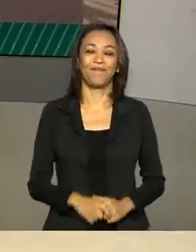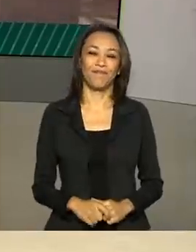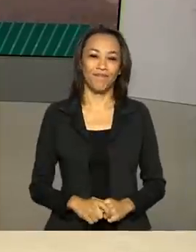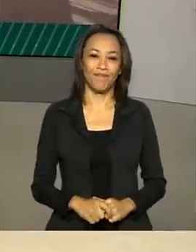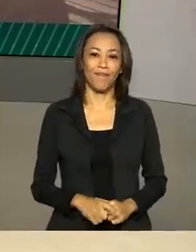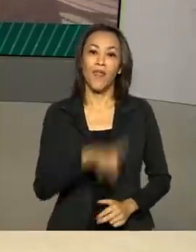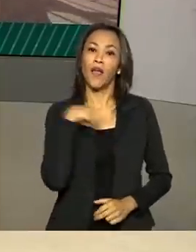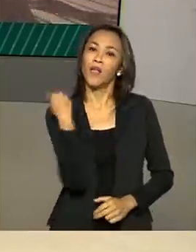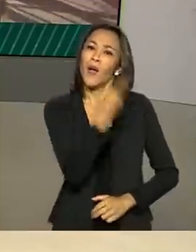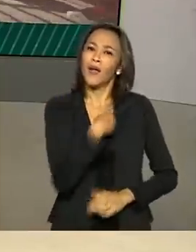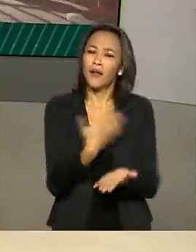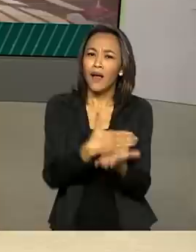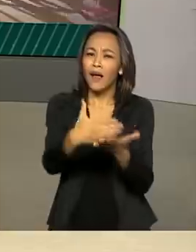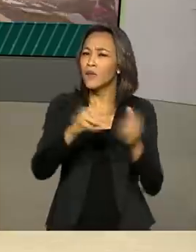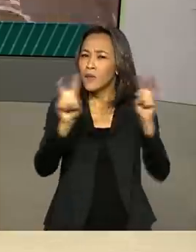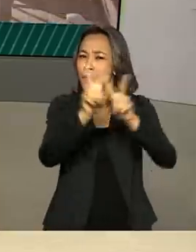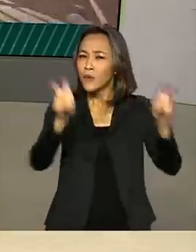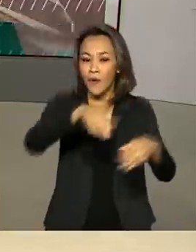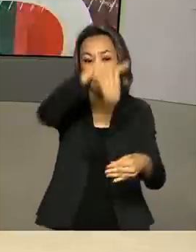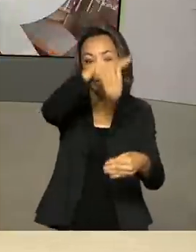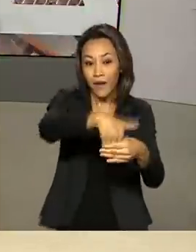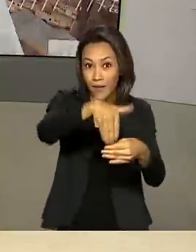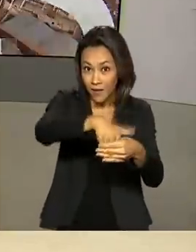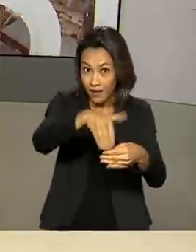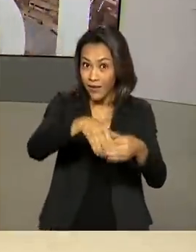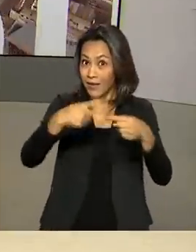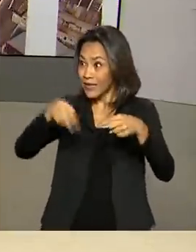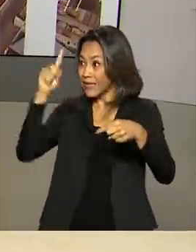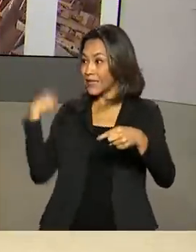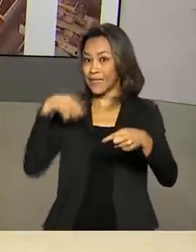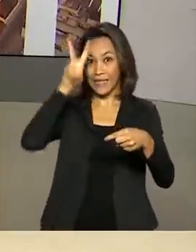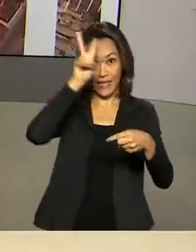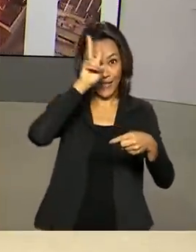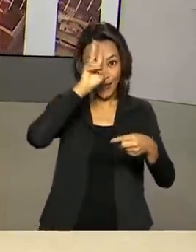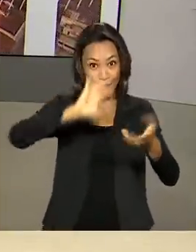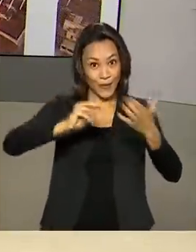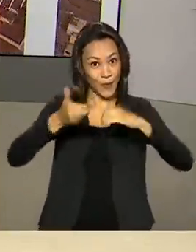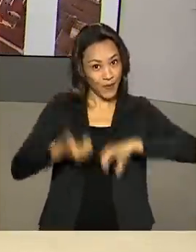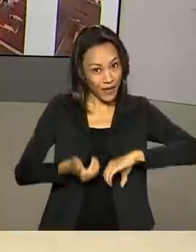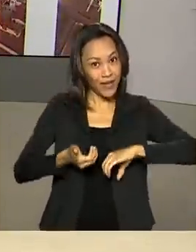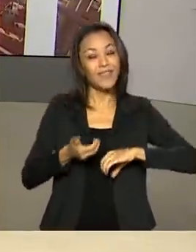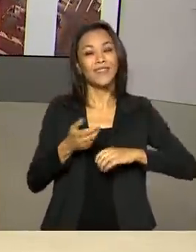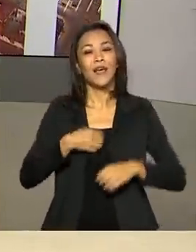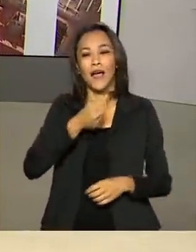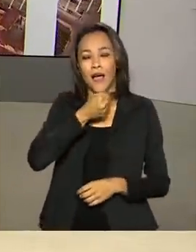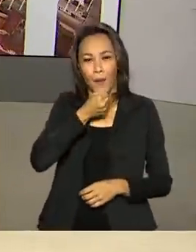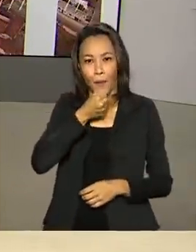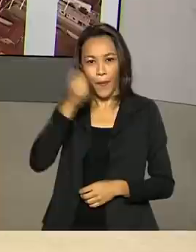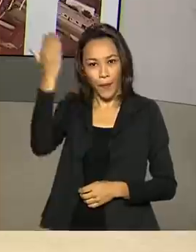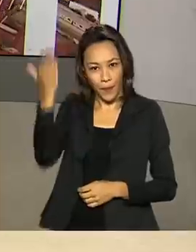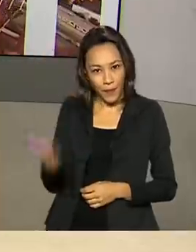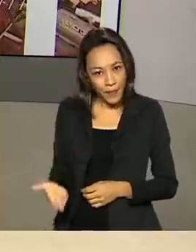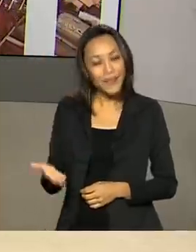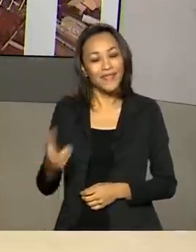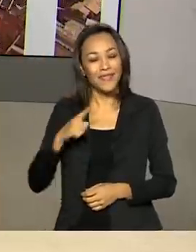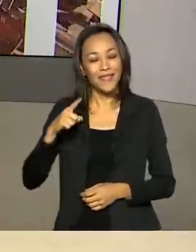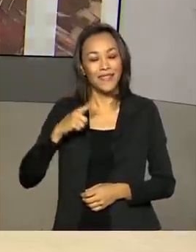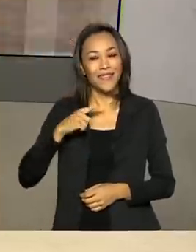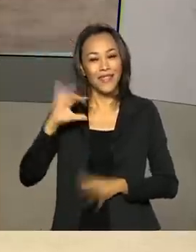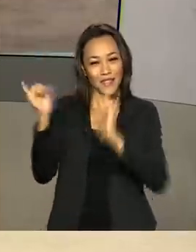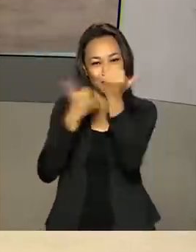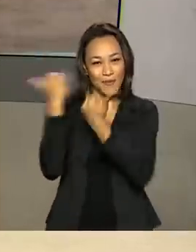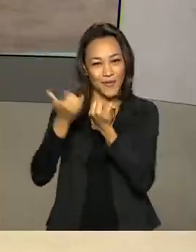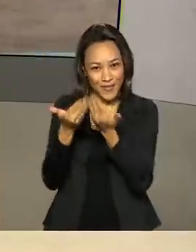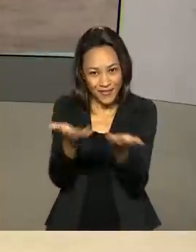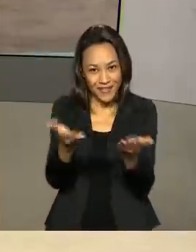A gente começa falando das eleições nesta segunda-feira no Congresso Nacional. A repórter Ana Luíza Prazer, ao vivo, tem as informações